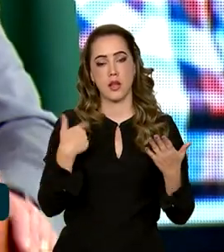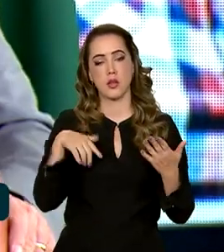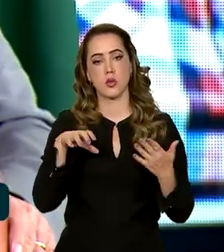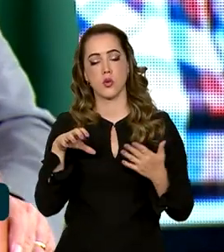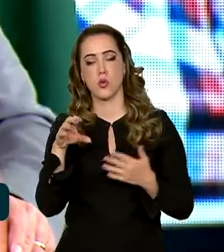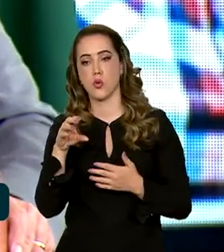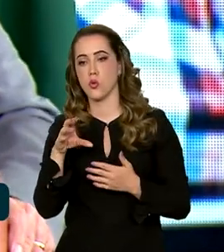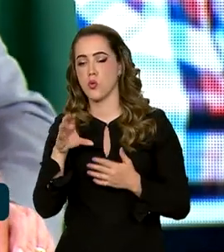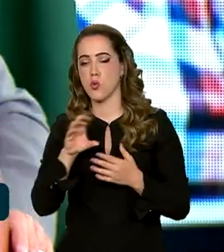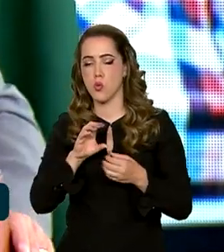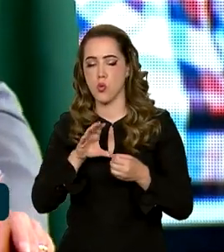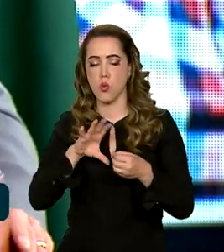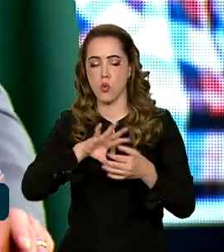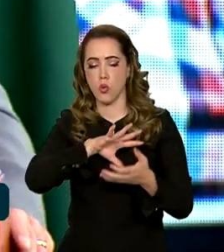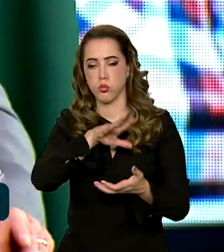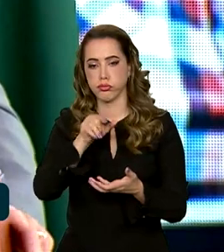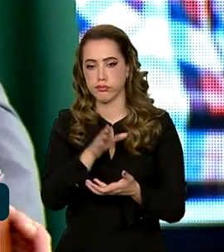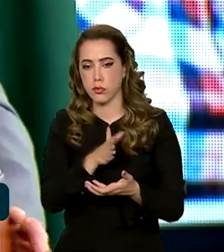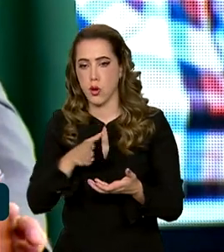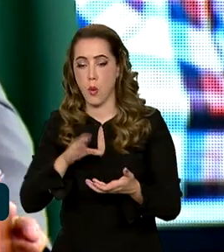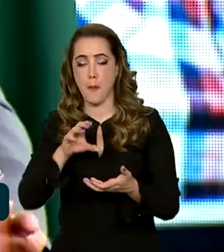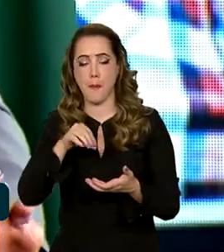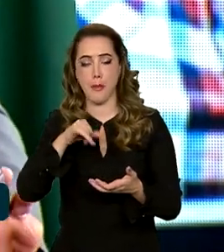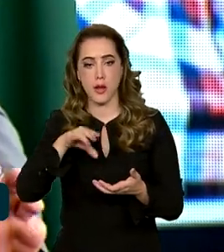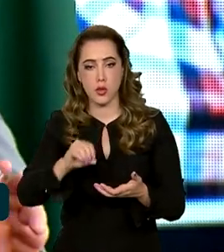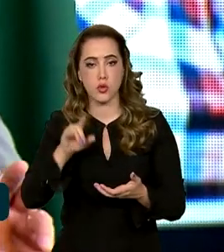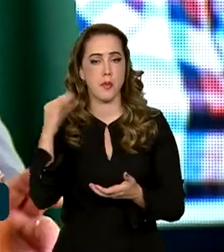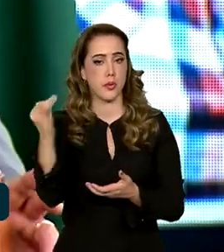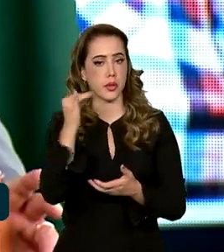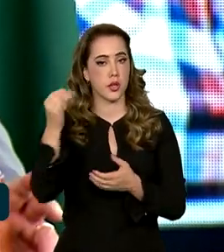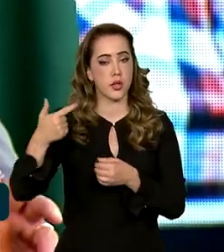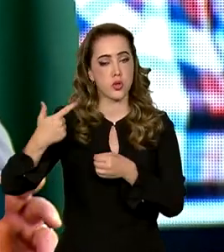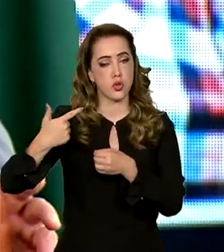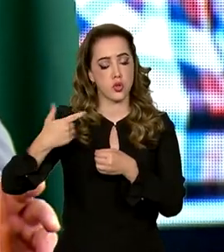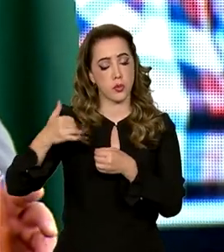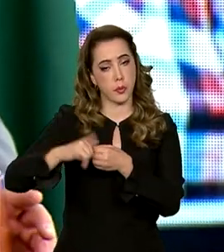para o petróleo, a gente pode ser para os combustíveis renováveis.